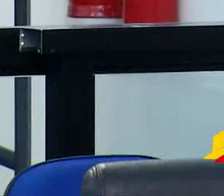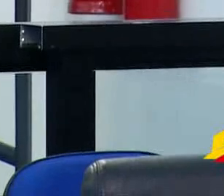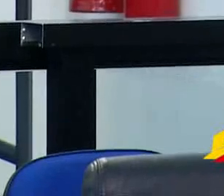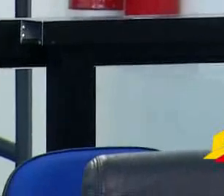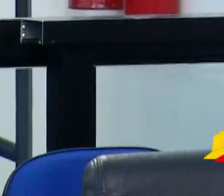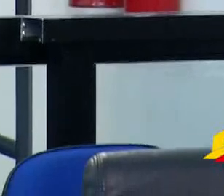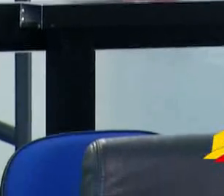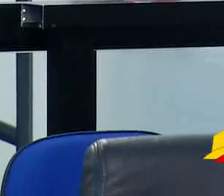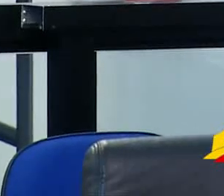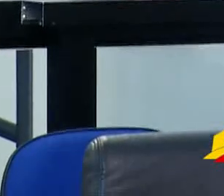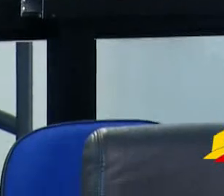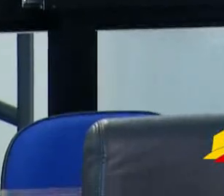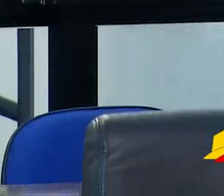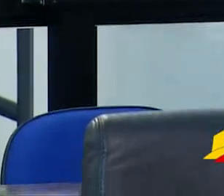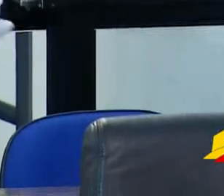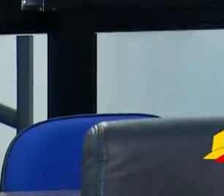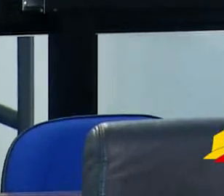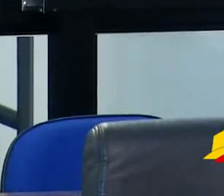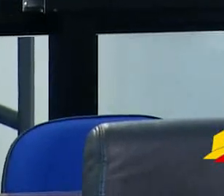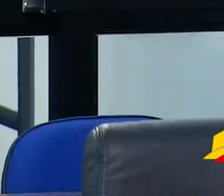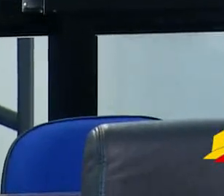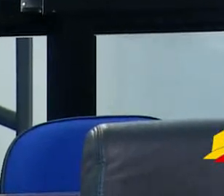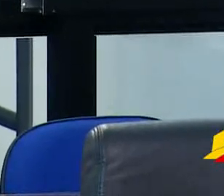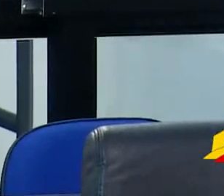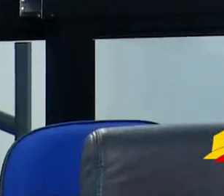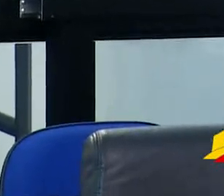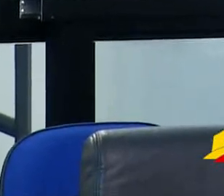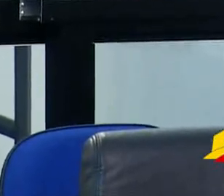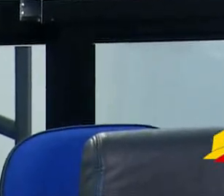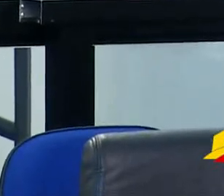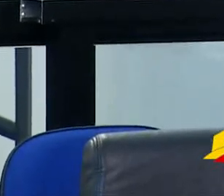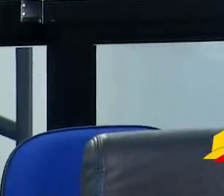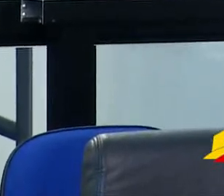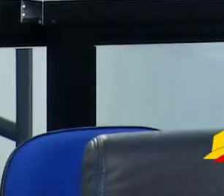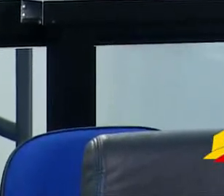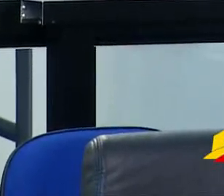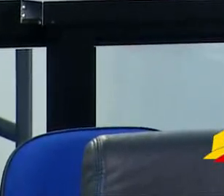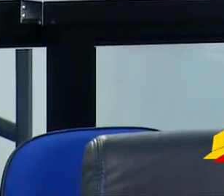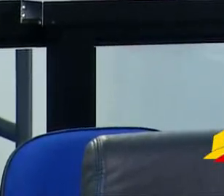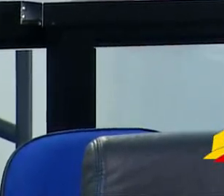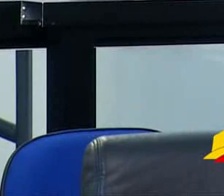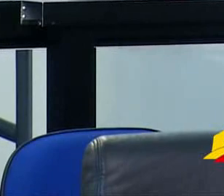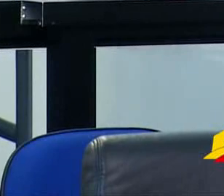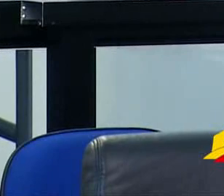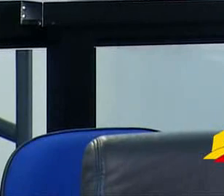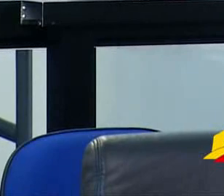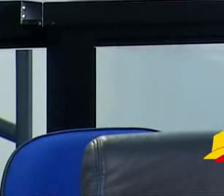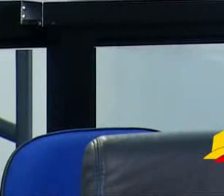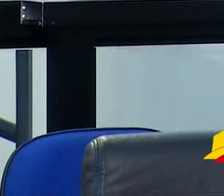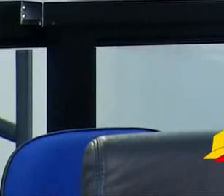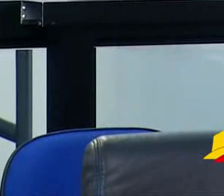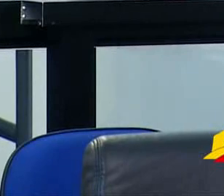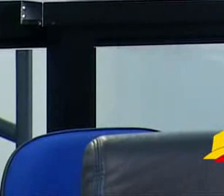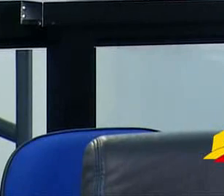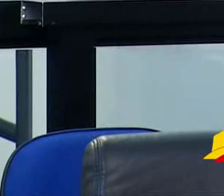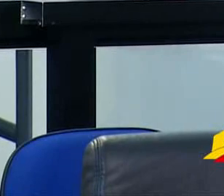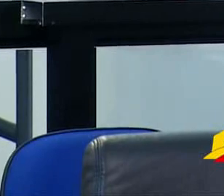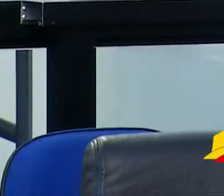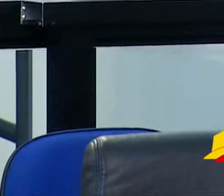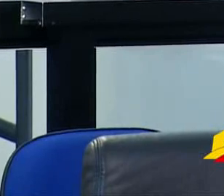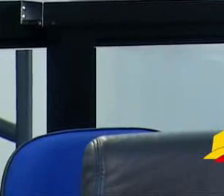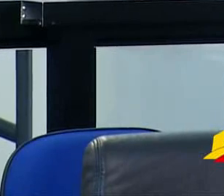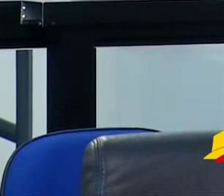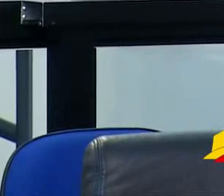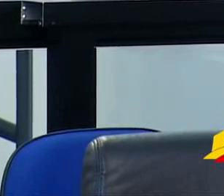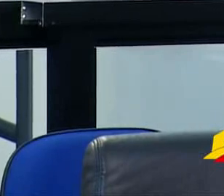a partir de um certo tempo, eles já vêm com essas questões que têm que ser todos individualizados, os hidrômetros desses